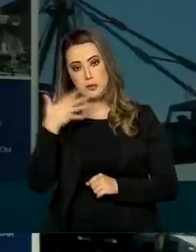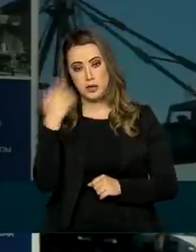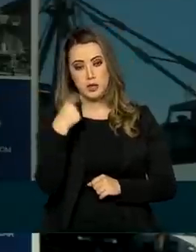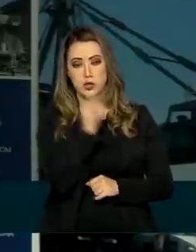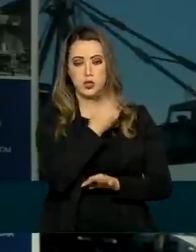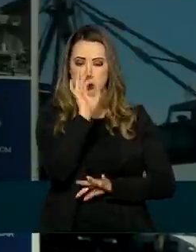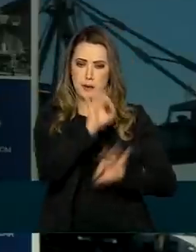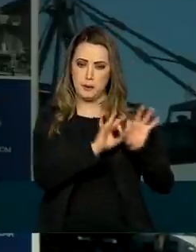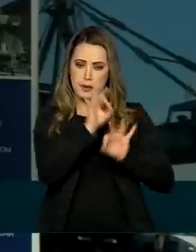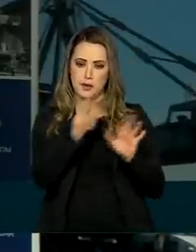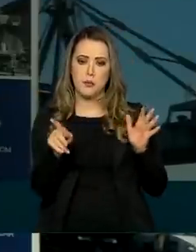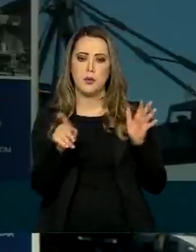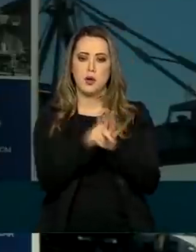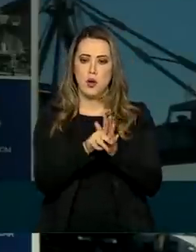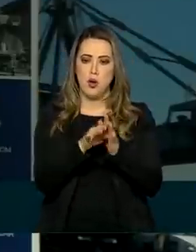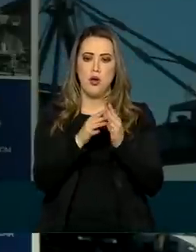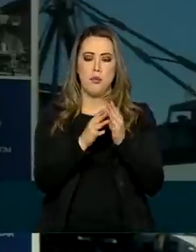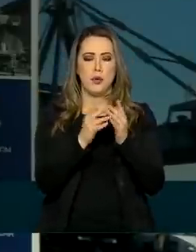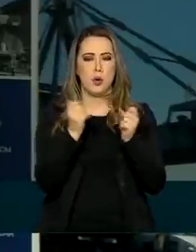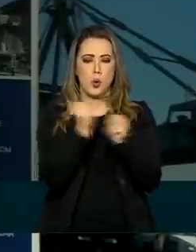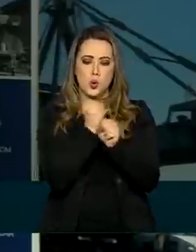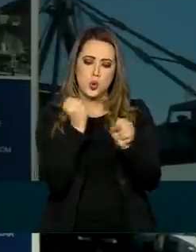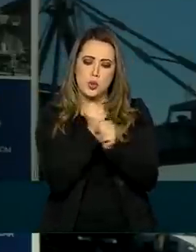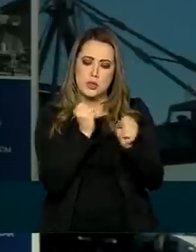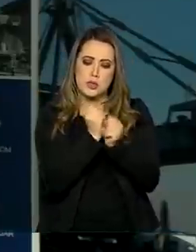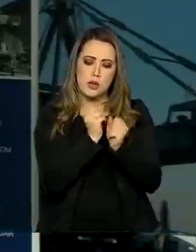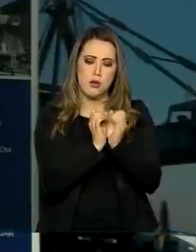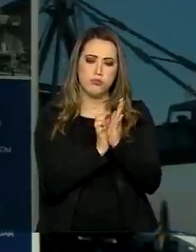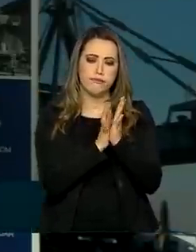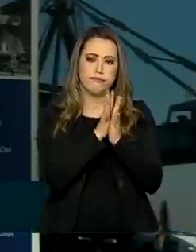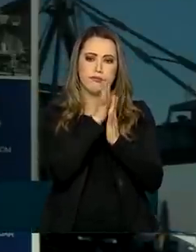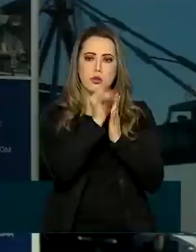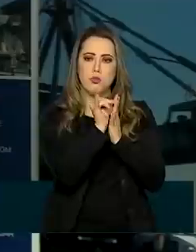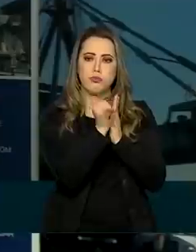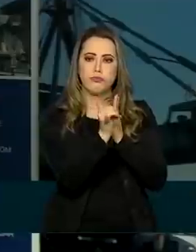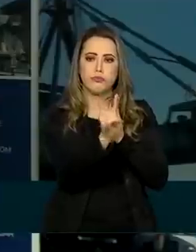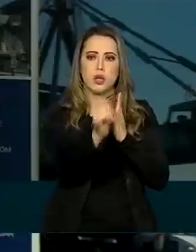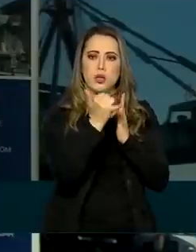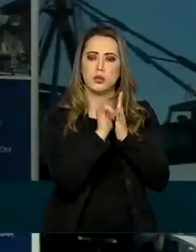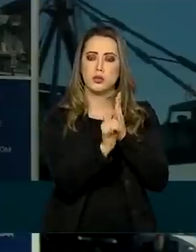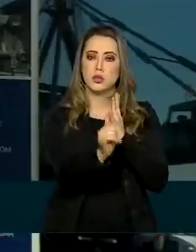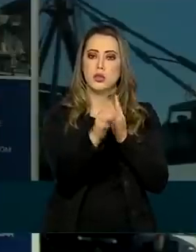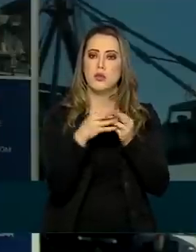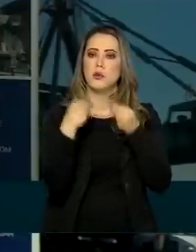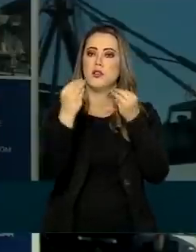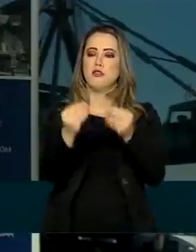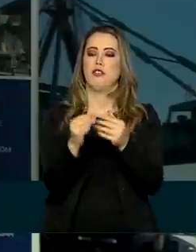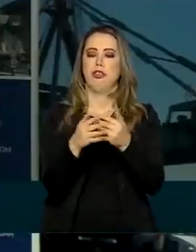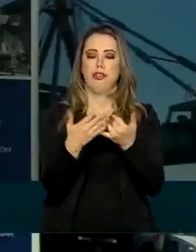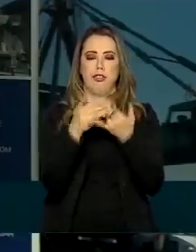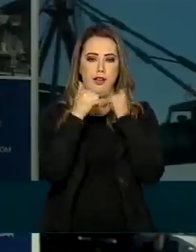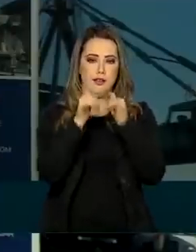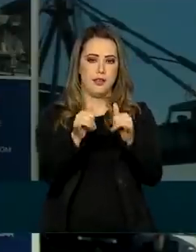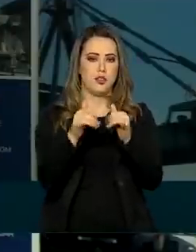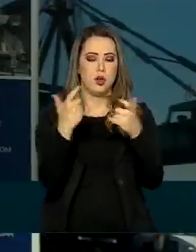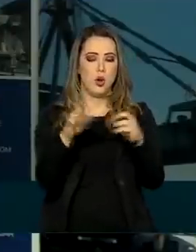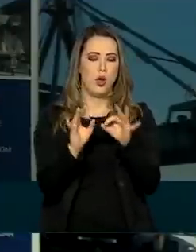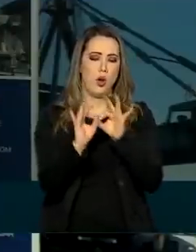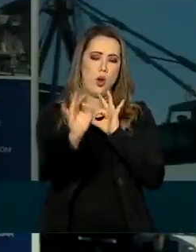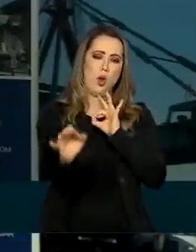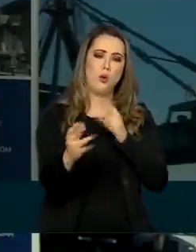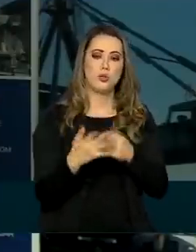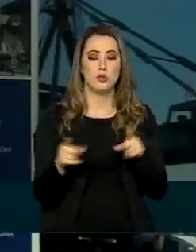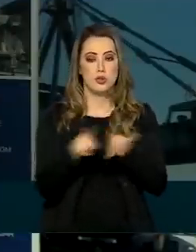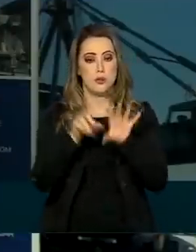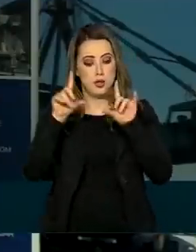para poder ajudar a levar a energia elétrica nos rincões mais distantes desse país, como também reduzimos